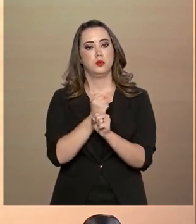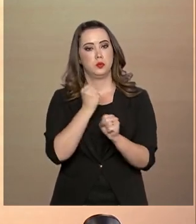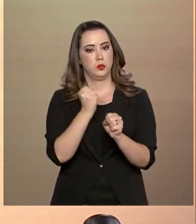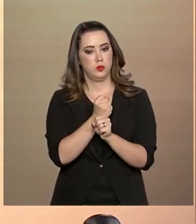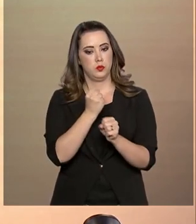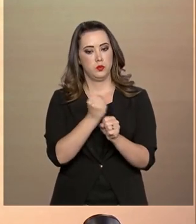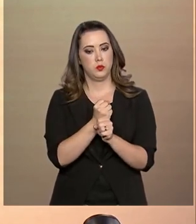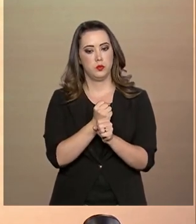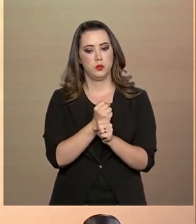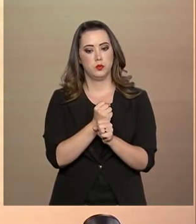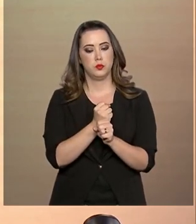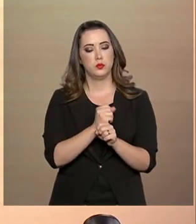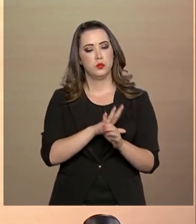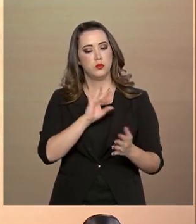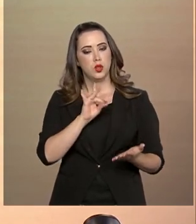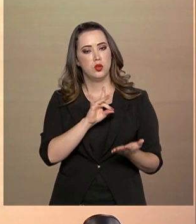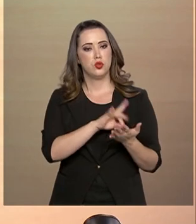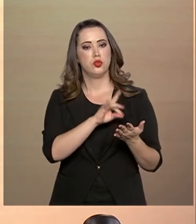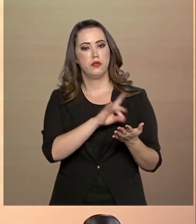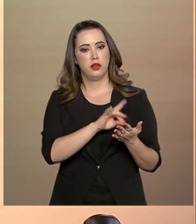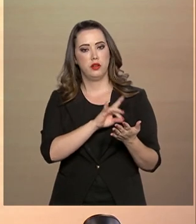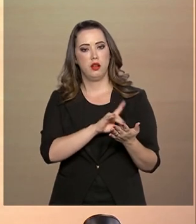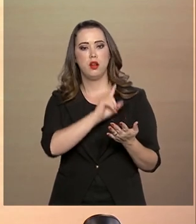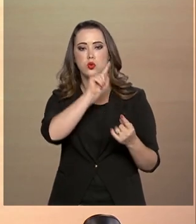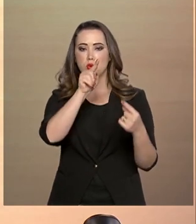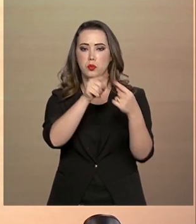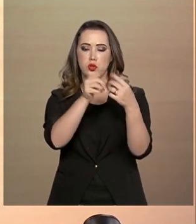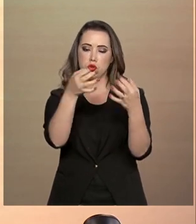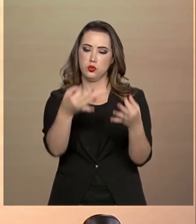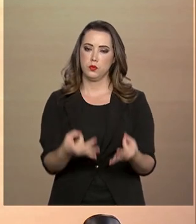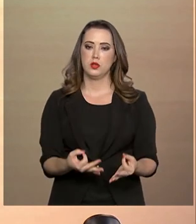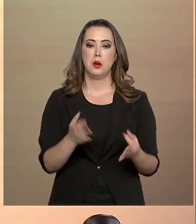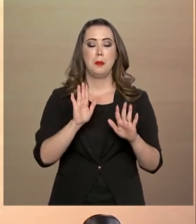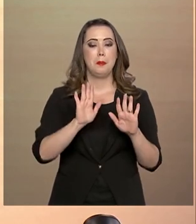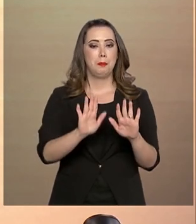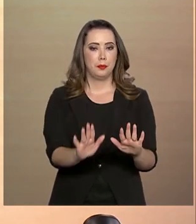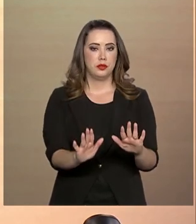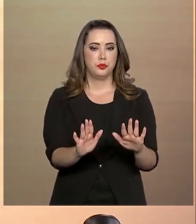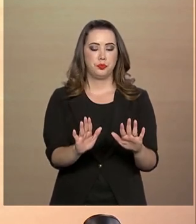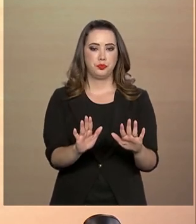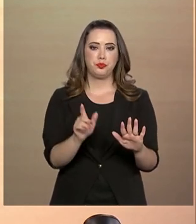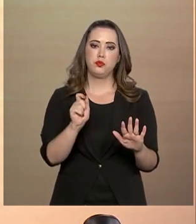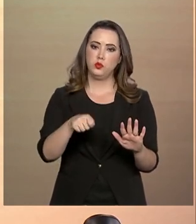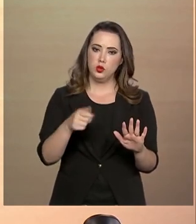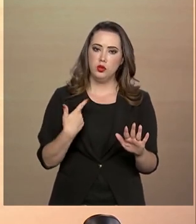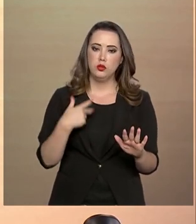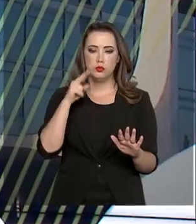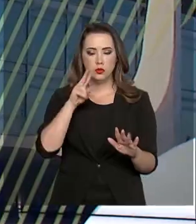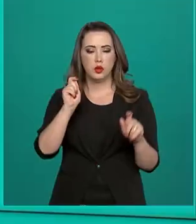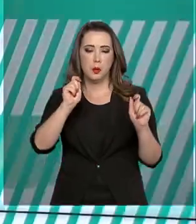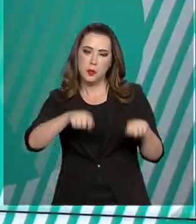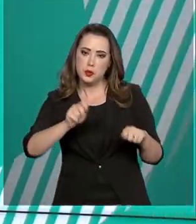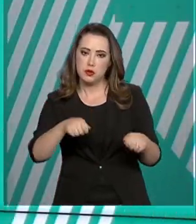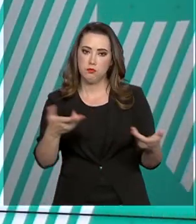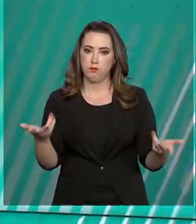realmente sirva o propósito que foi idealizado, mas de uma maneira com o pé no chão viável.